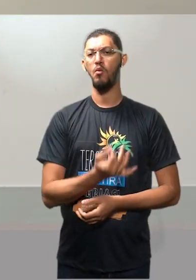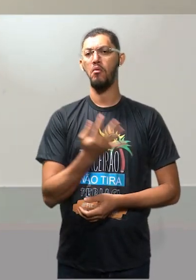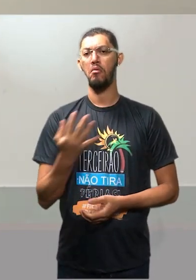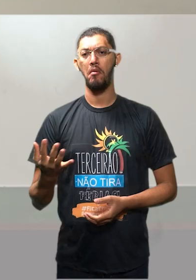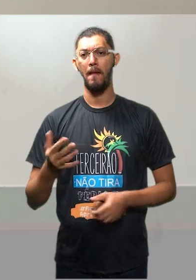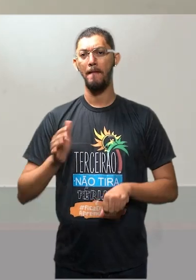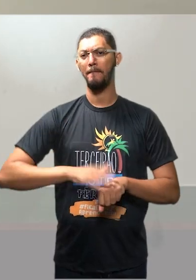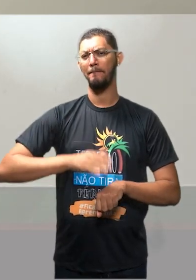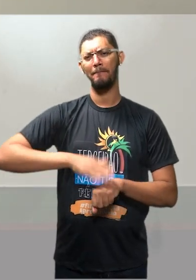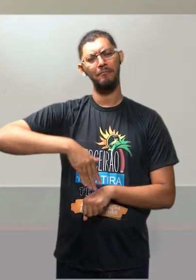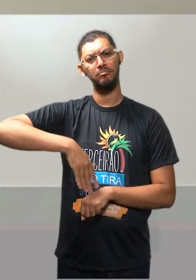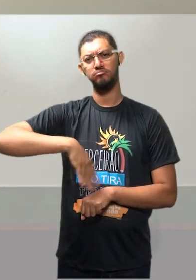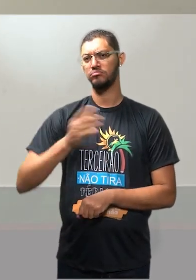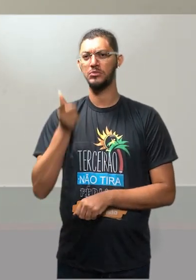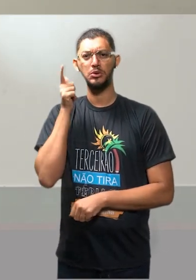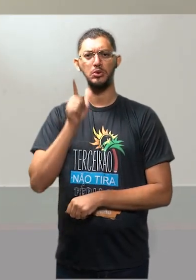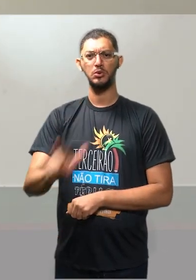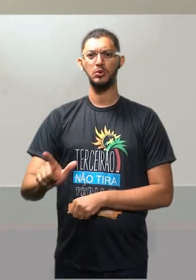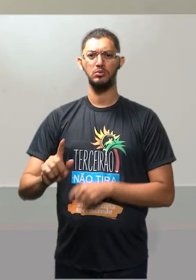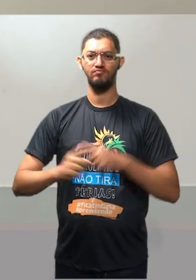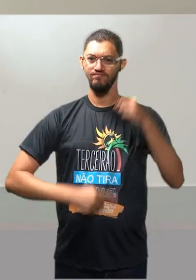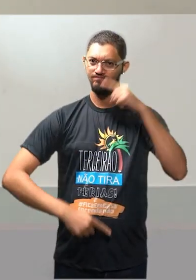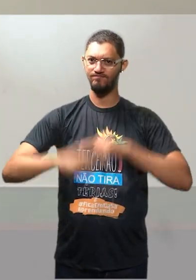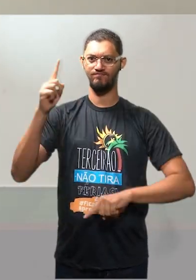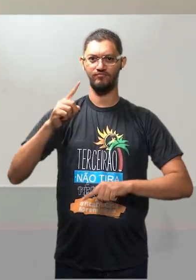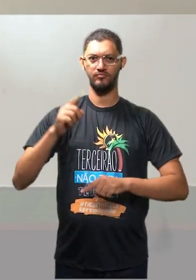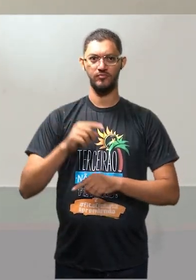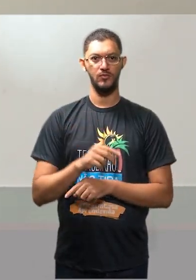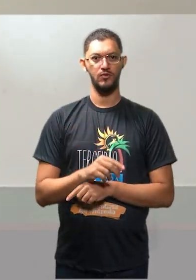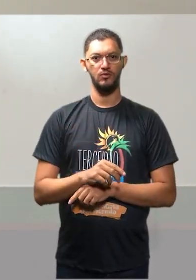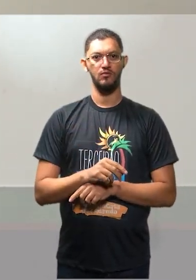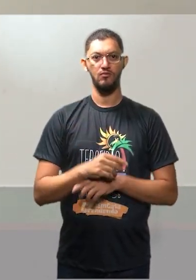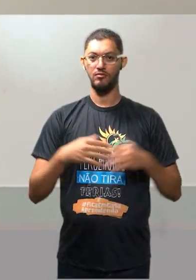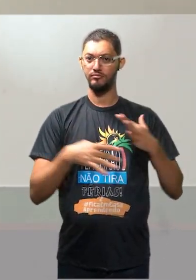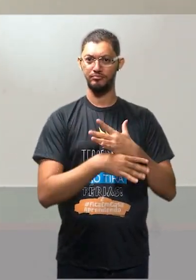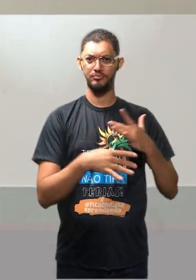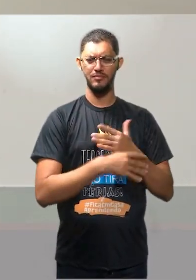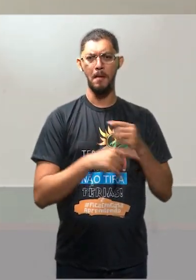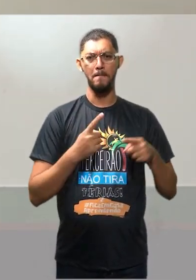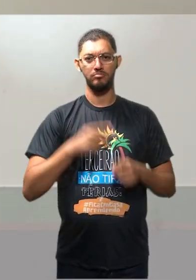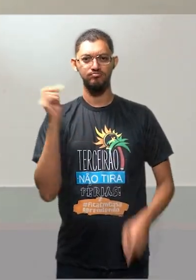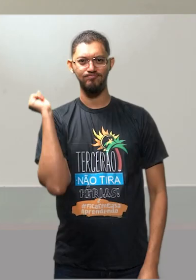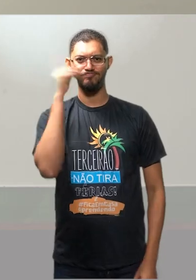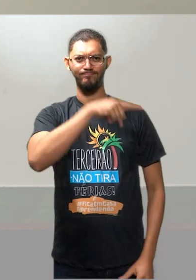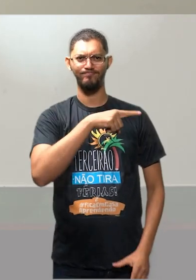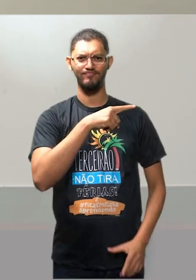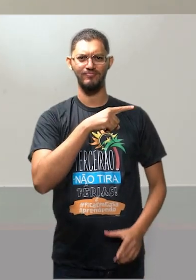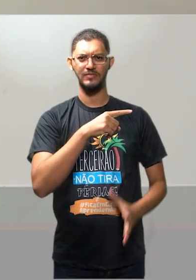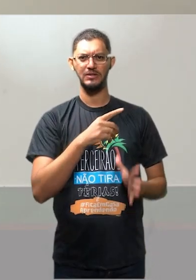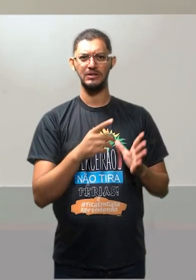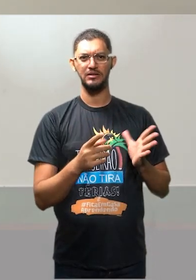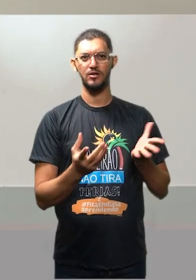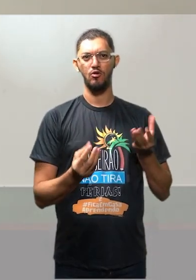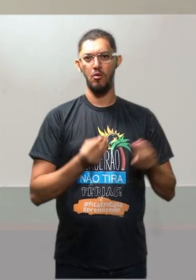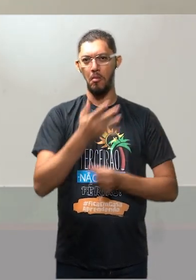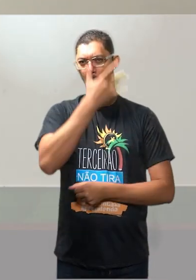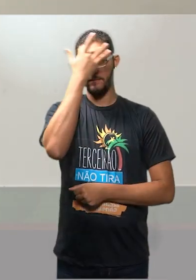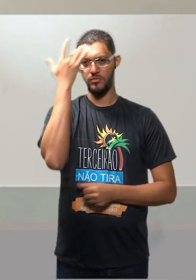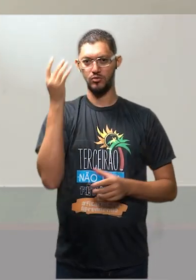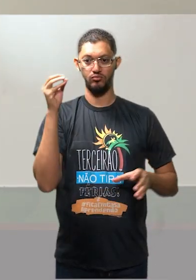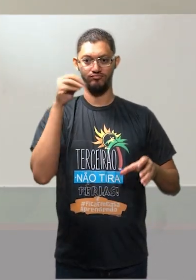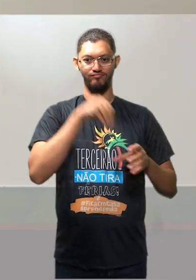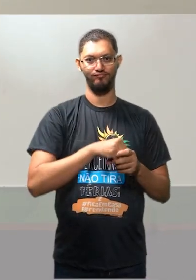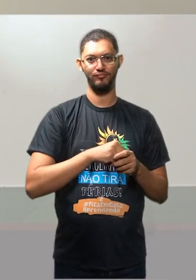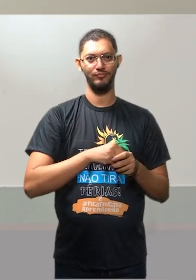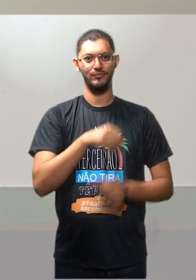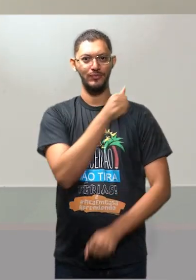que mais conseguiram sucesso? As urbanas. Porque é mais difícil você encontrar alguém dentro de uma cidade do tamanho do Rio